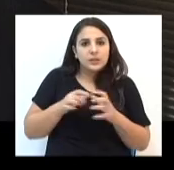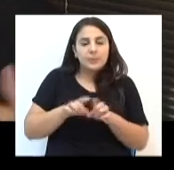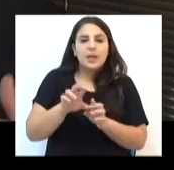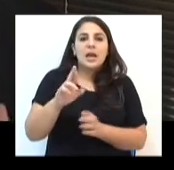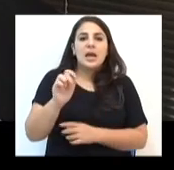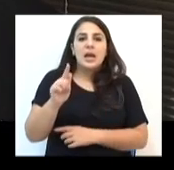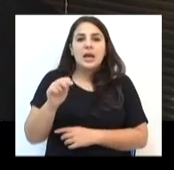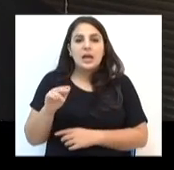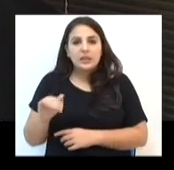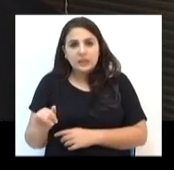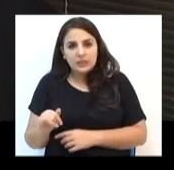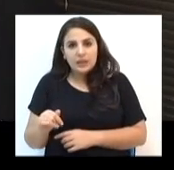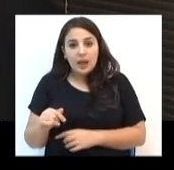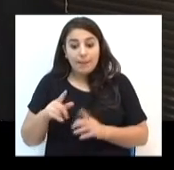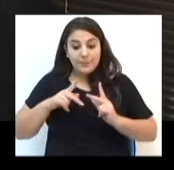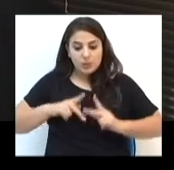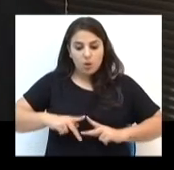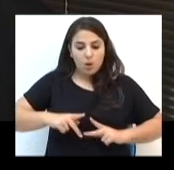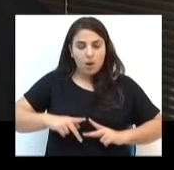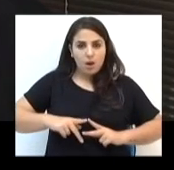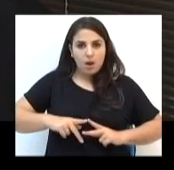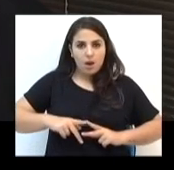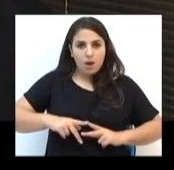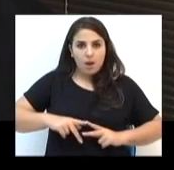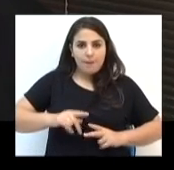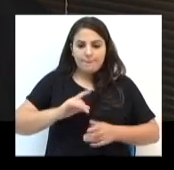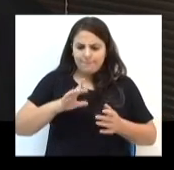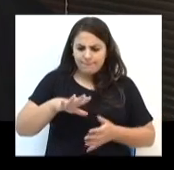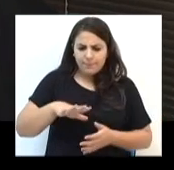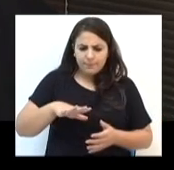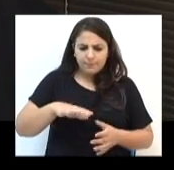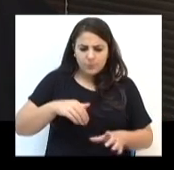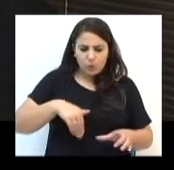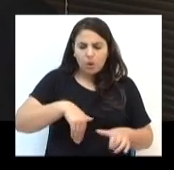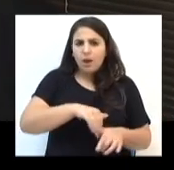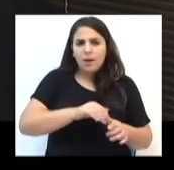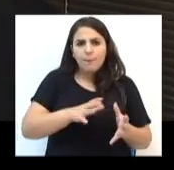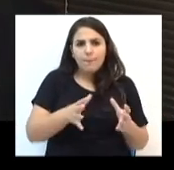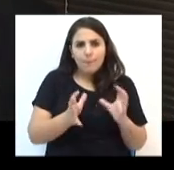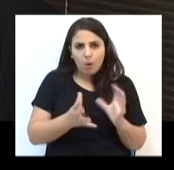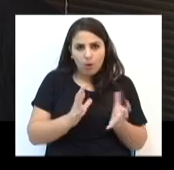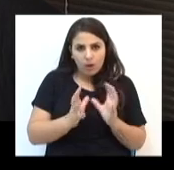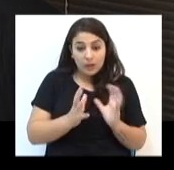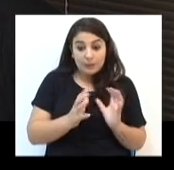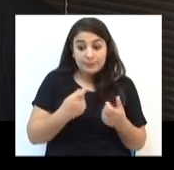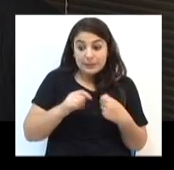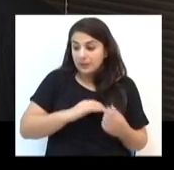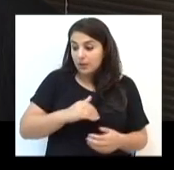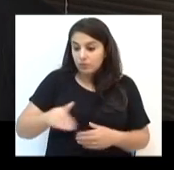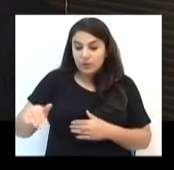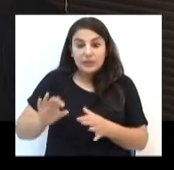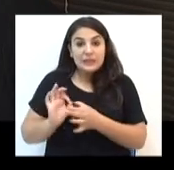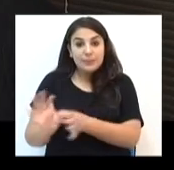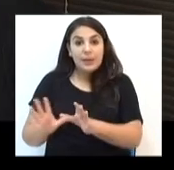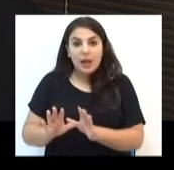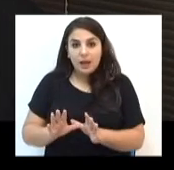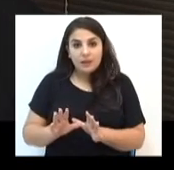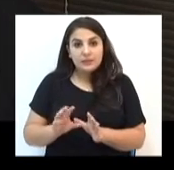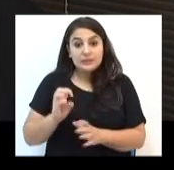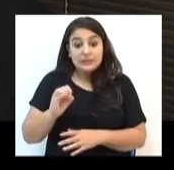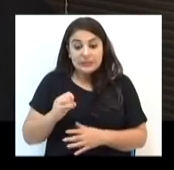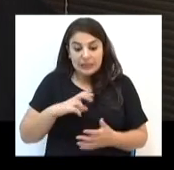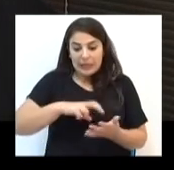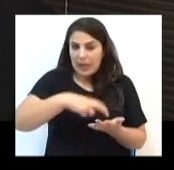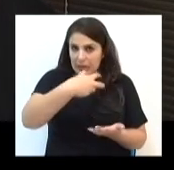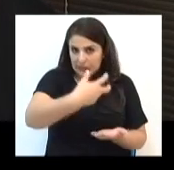que é onde a pessoa pega a bola, que é o tackle. Ele é tackleado e tem que disponibilizar a bola. Ao